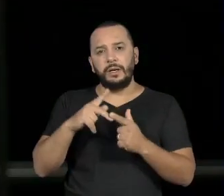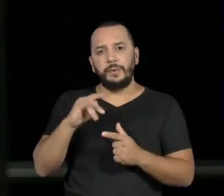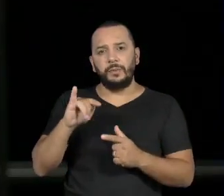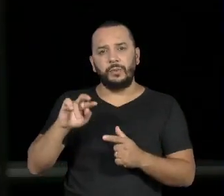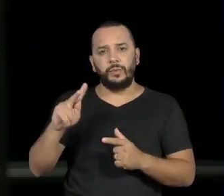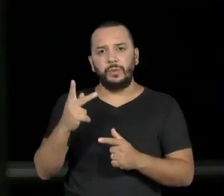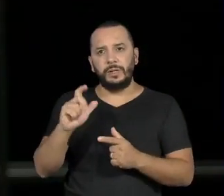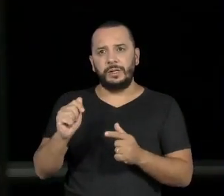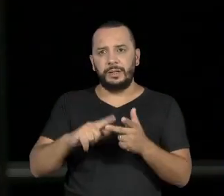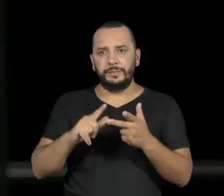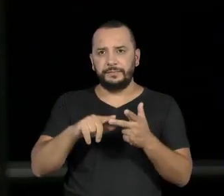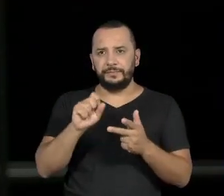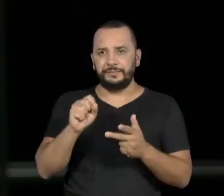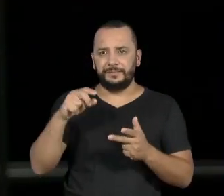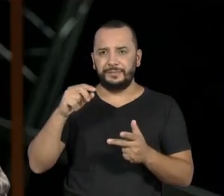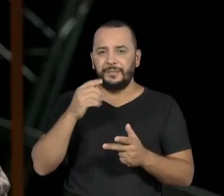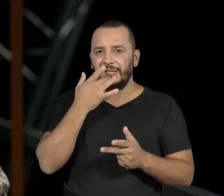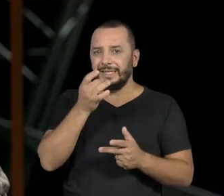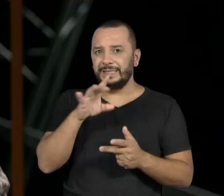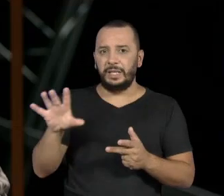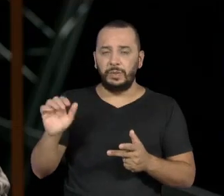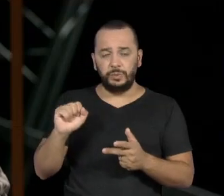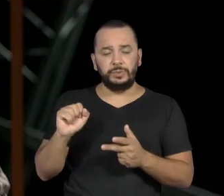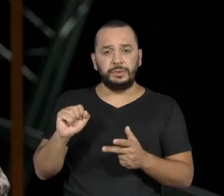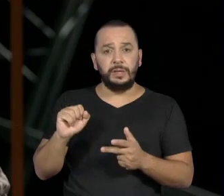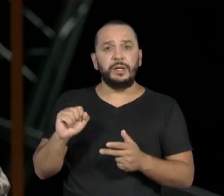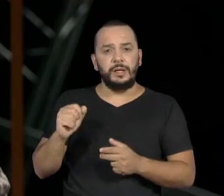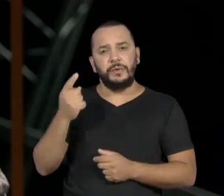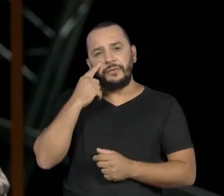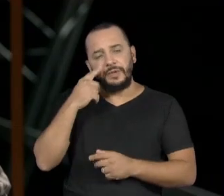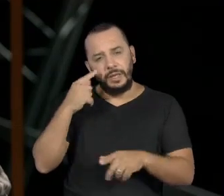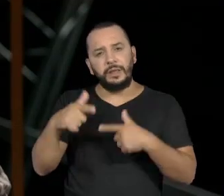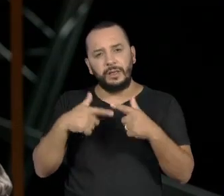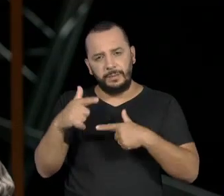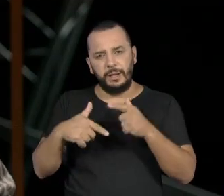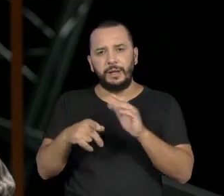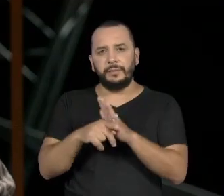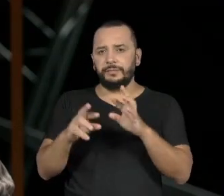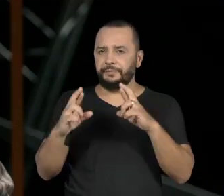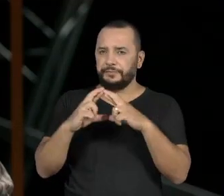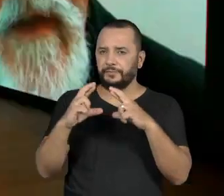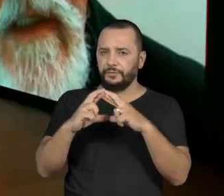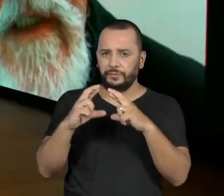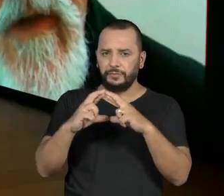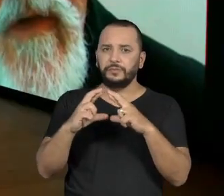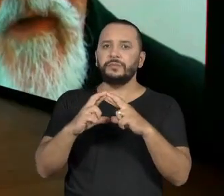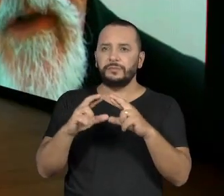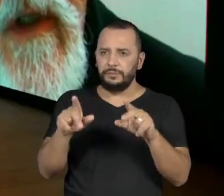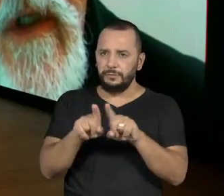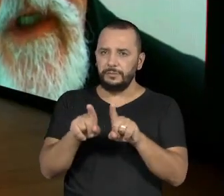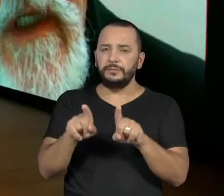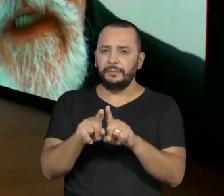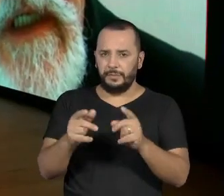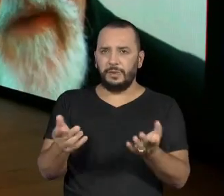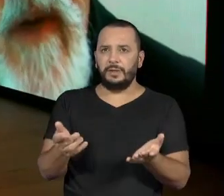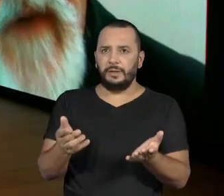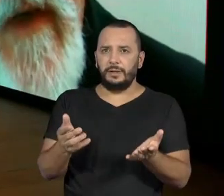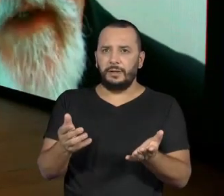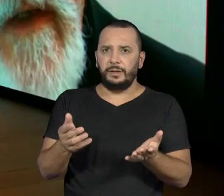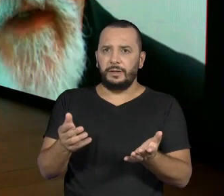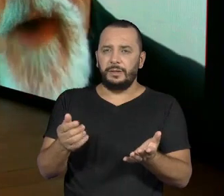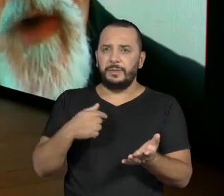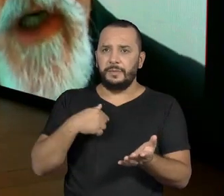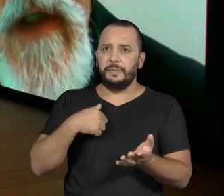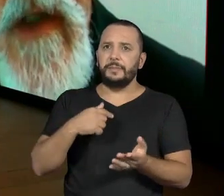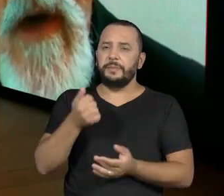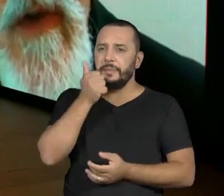peguei outra parte, assim, dele trabalhar na Record, depois teve um conjunto que ele tocava em Santos, e minha mãe